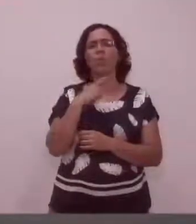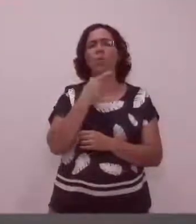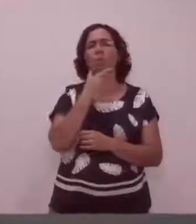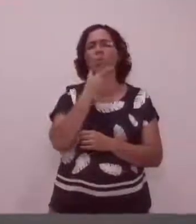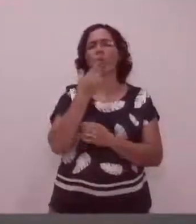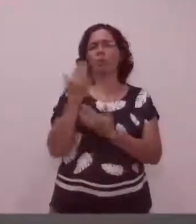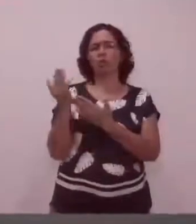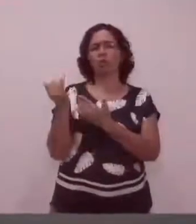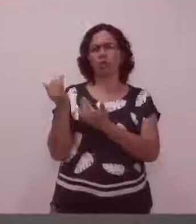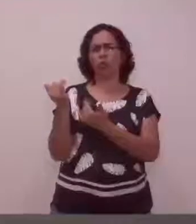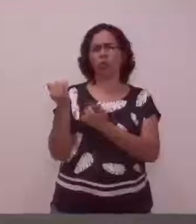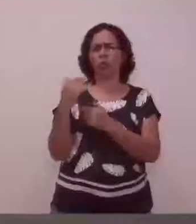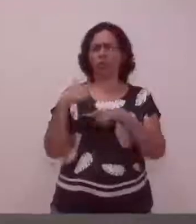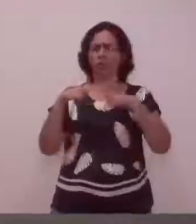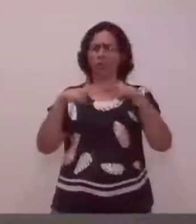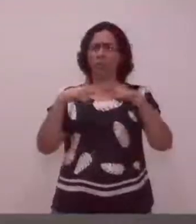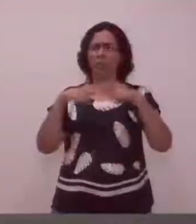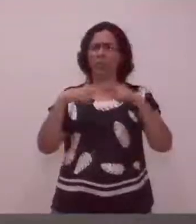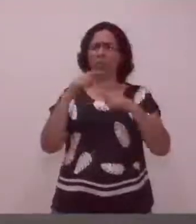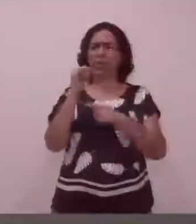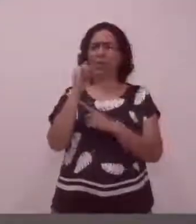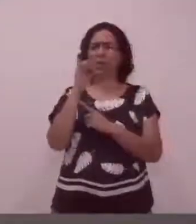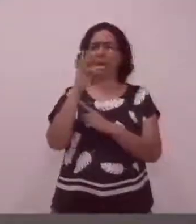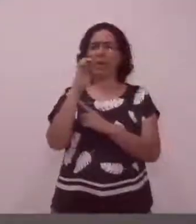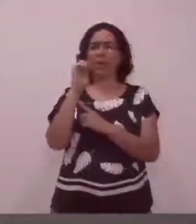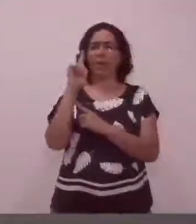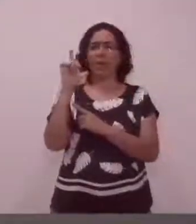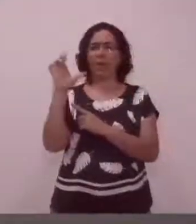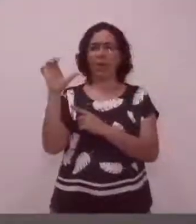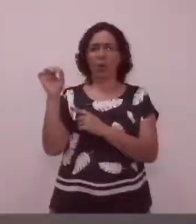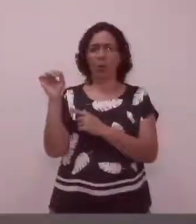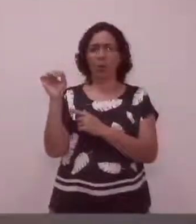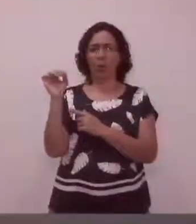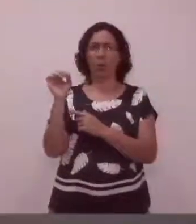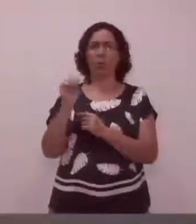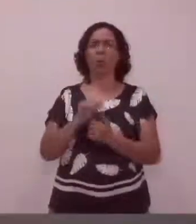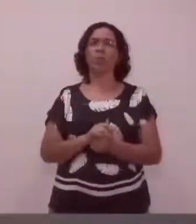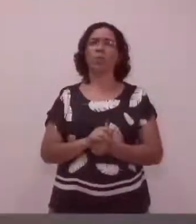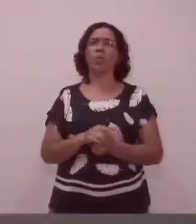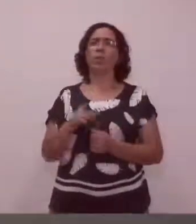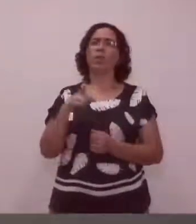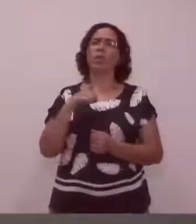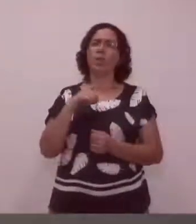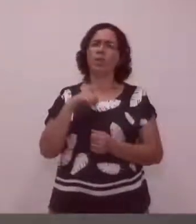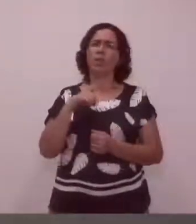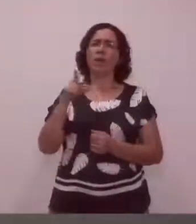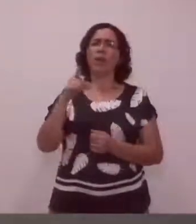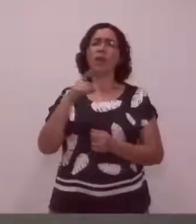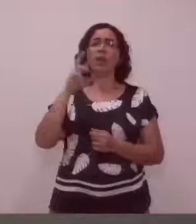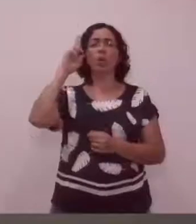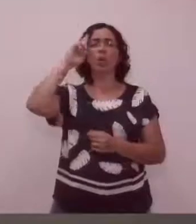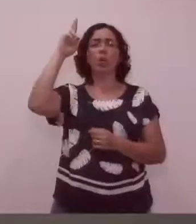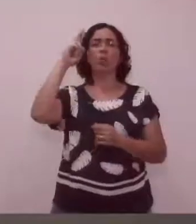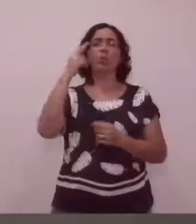trabalhador, o Ítalo Crivellari, que tem uma barbearia